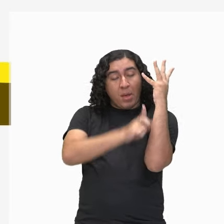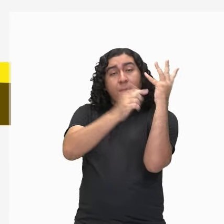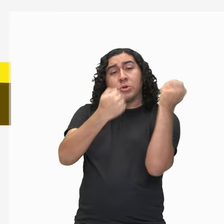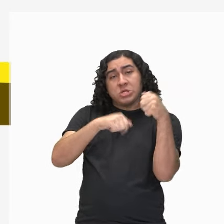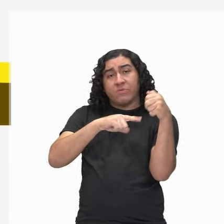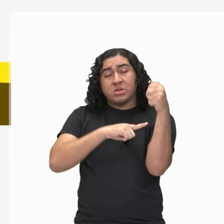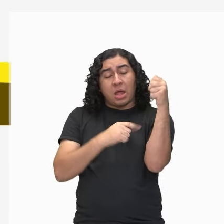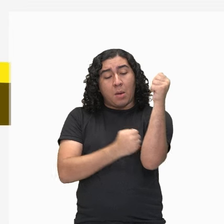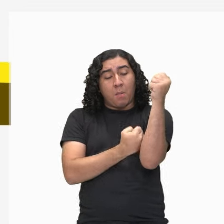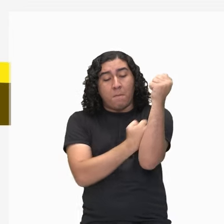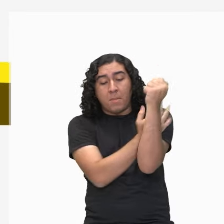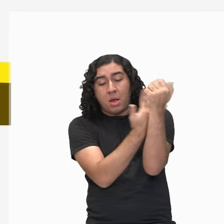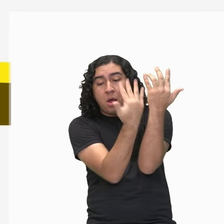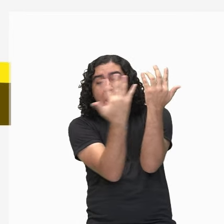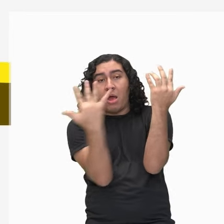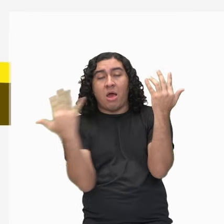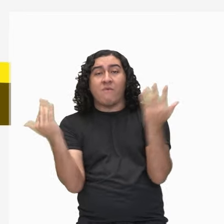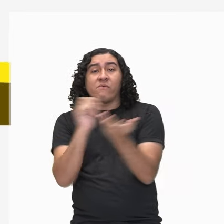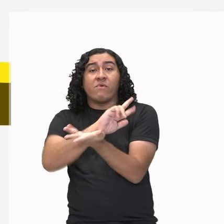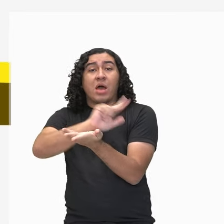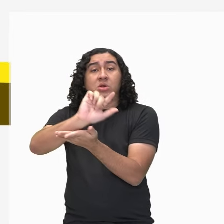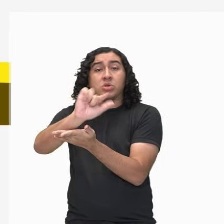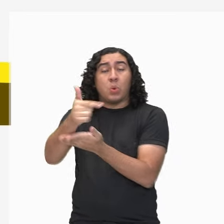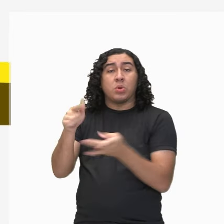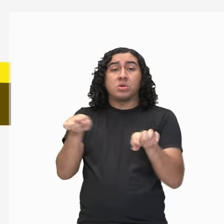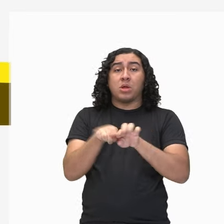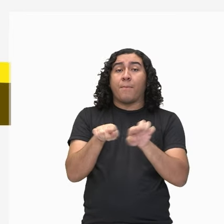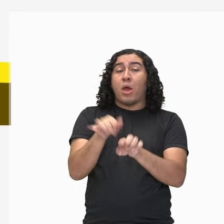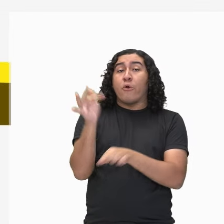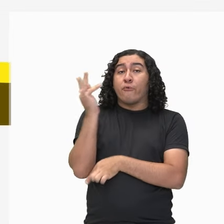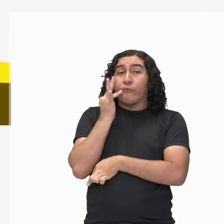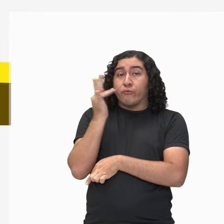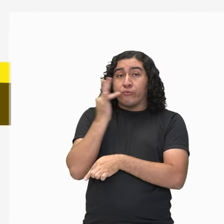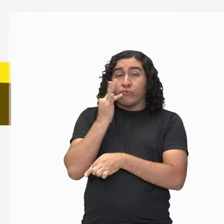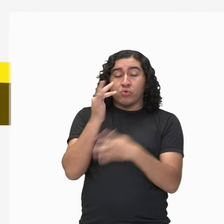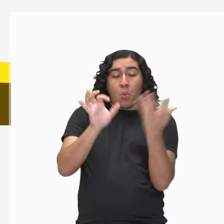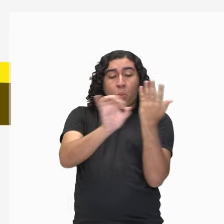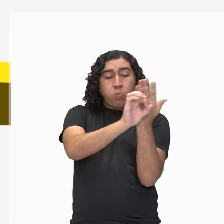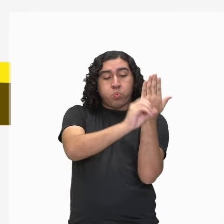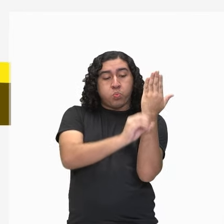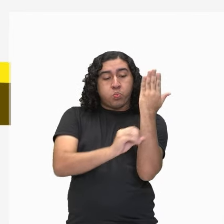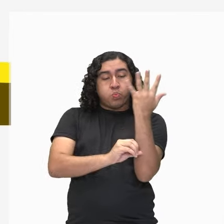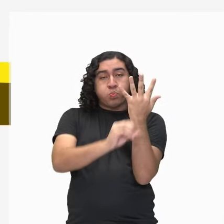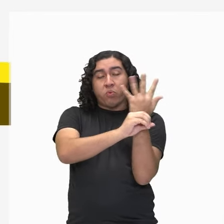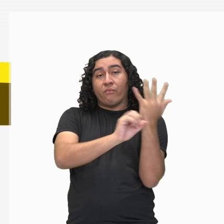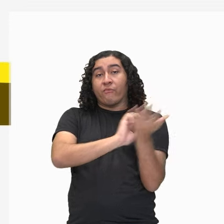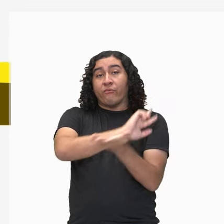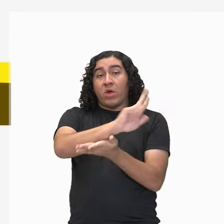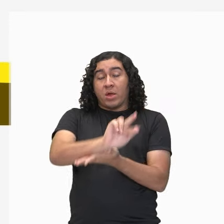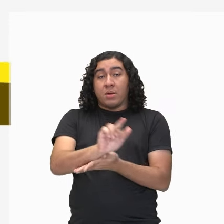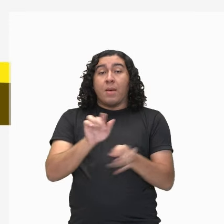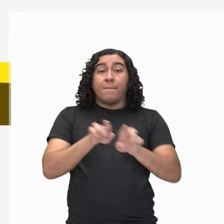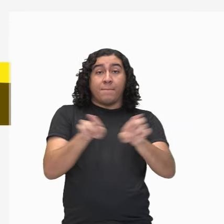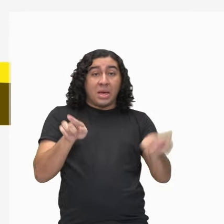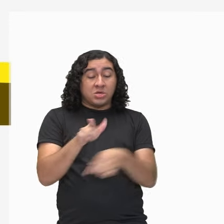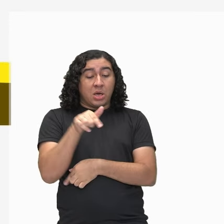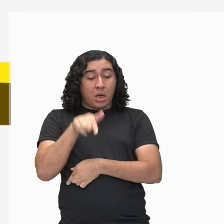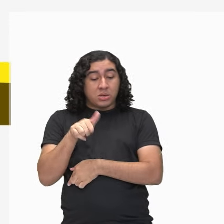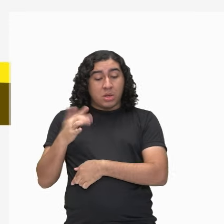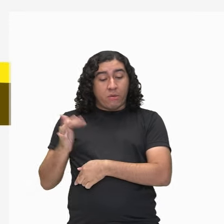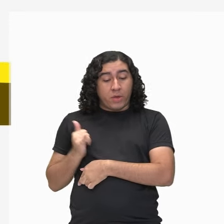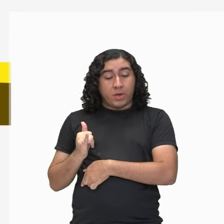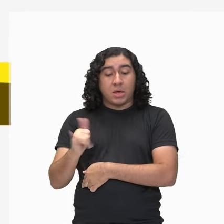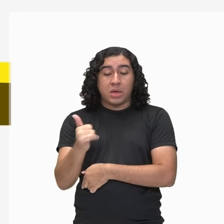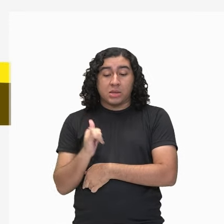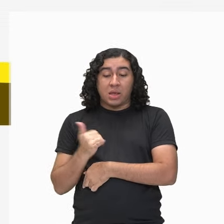para crescer, produzir ali seus frutos, né? E se desenvolver. Só que nesse processo de fluxo de energia, assim como